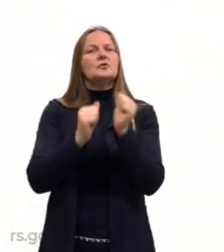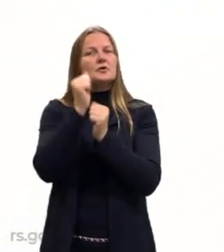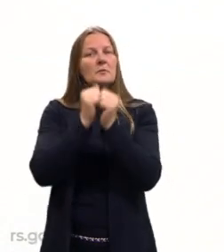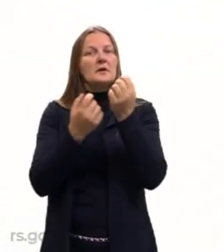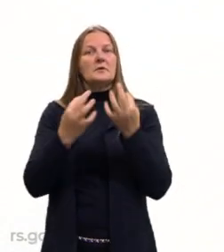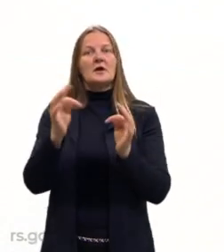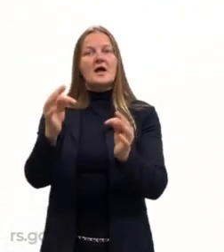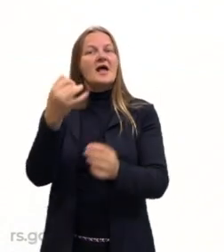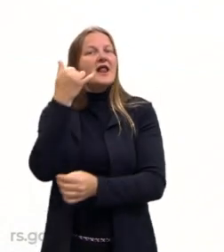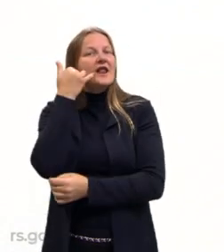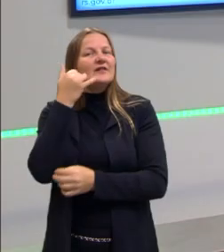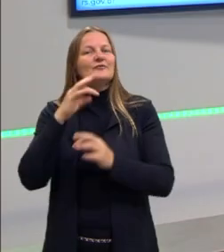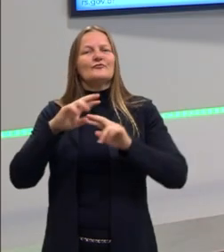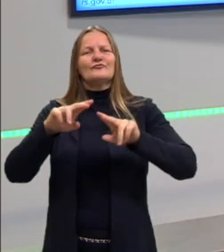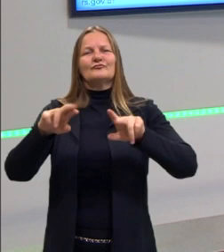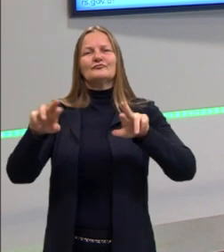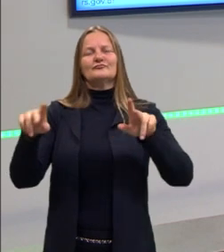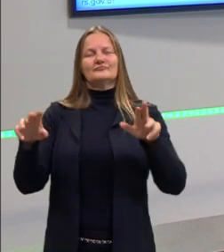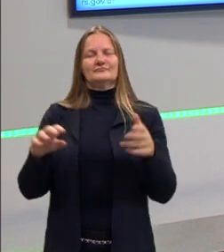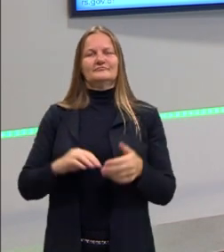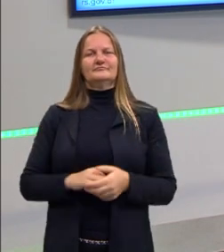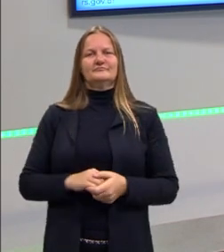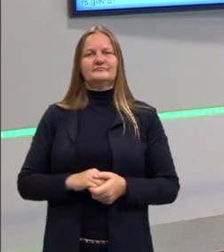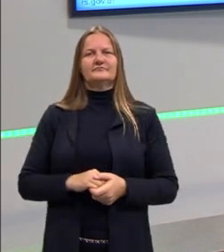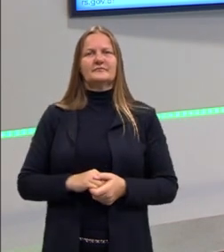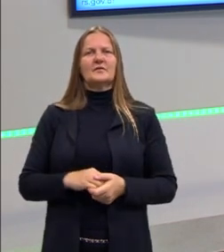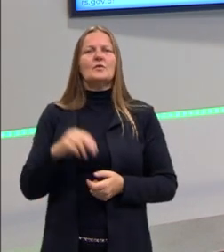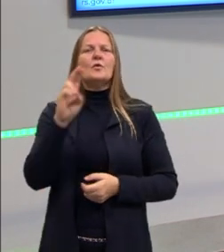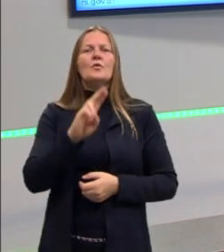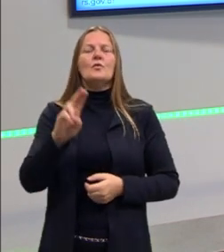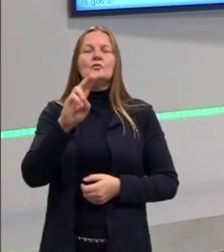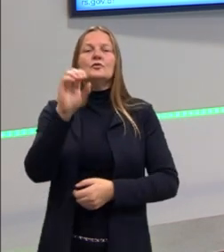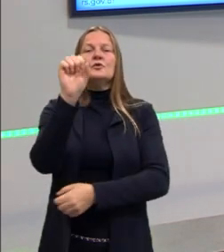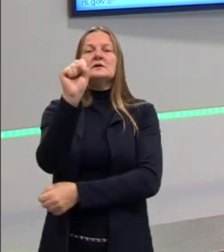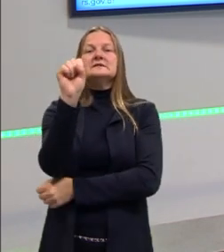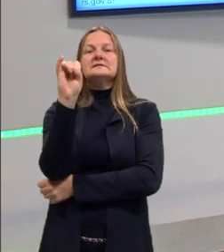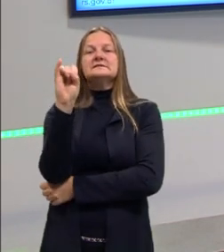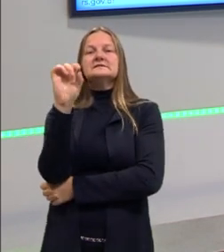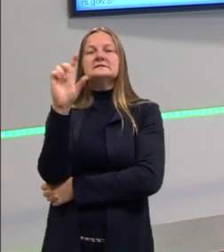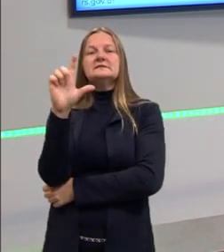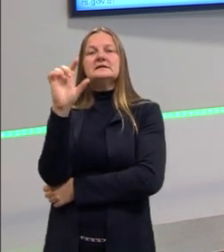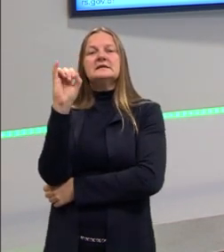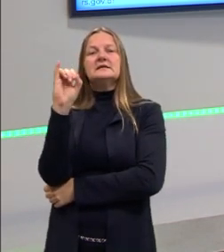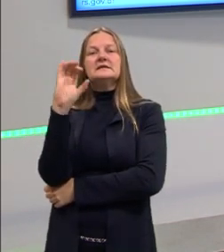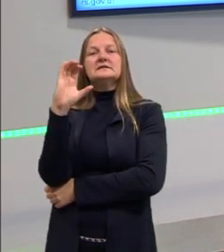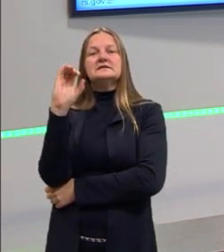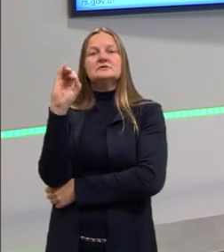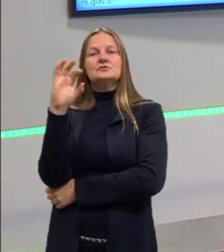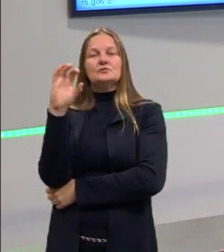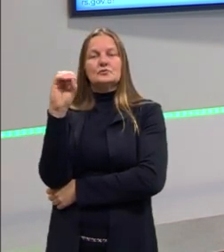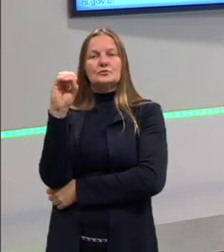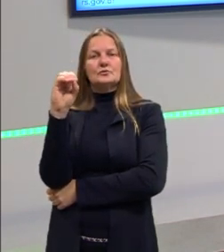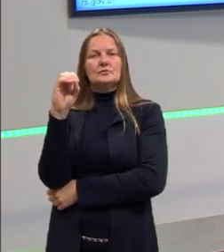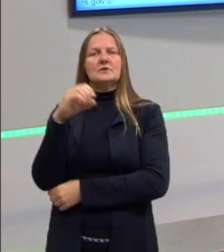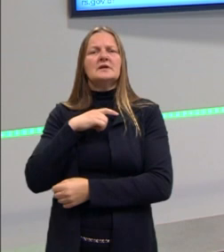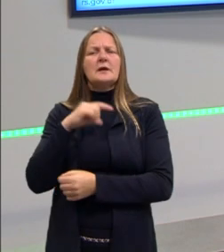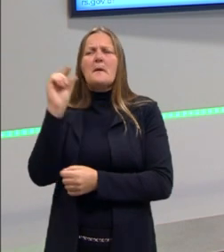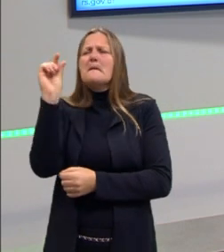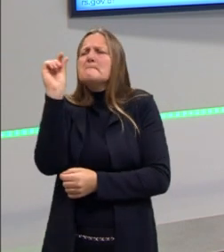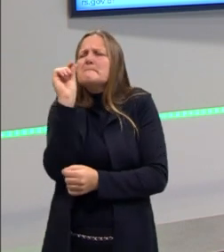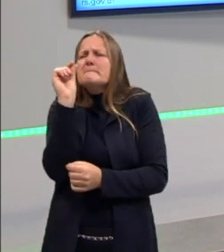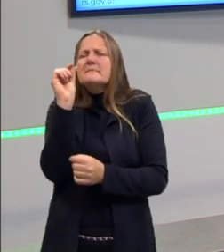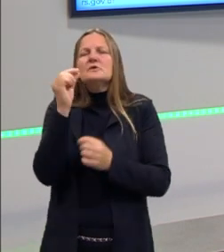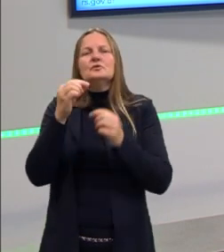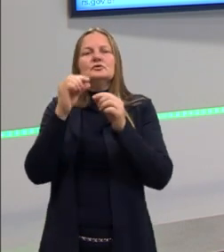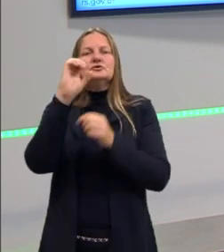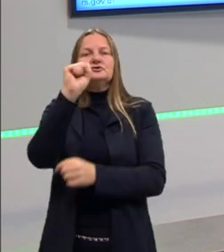eletrônicos que a gente tem hoje, por exemplo, né? Com o uso do silício, isso quer dizer, eu consigo produzir microchips, e, através